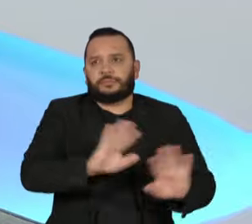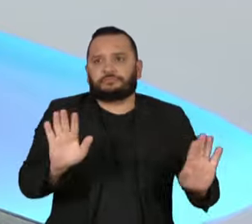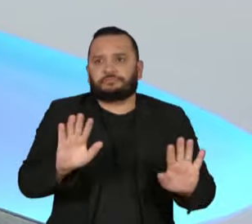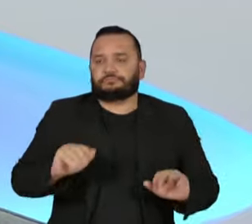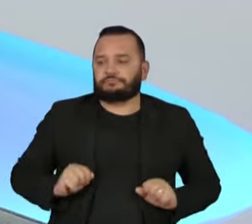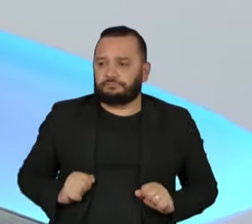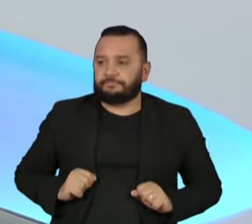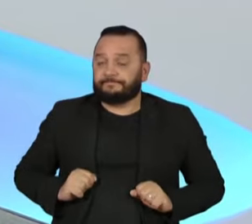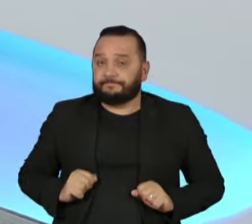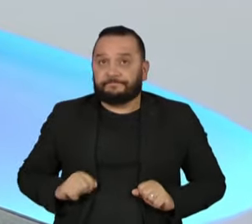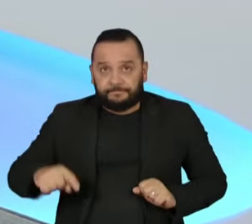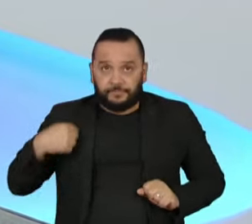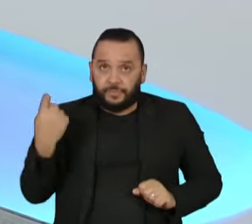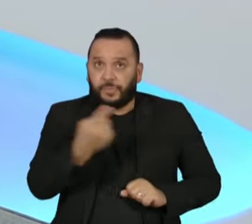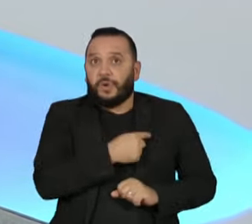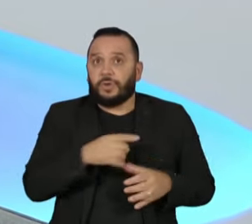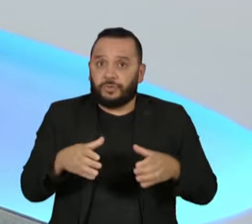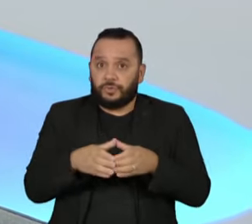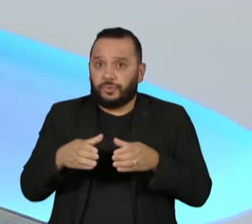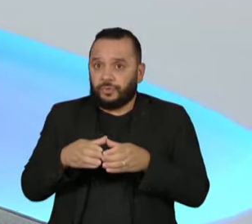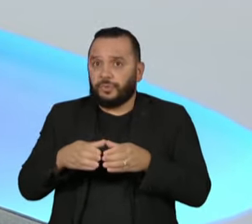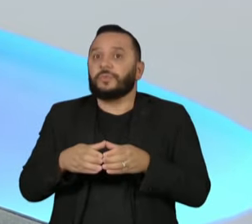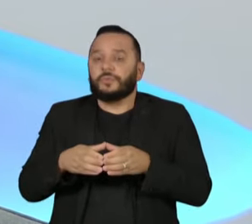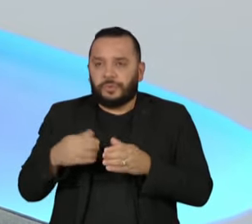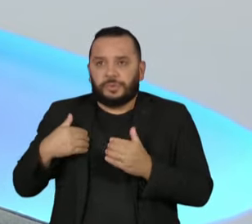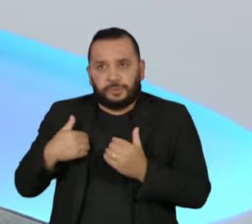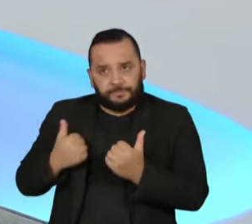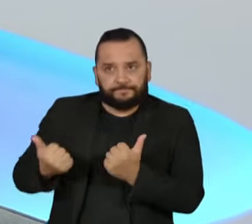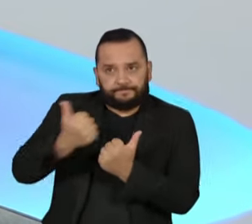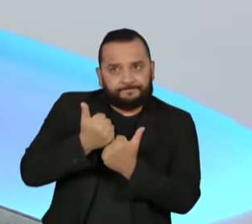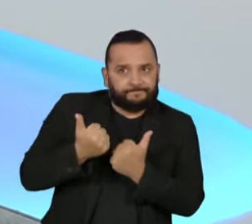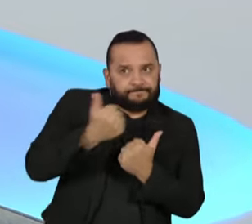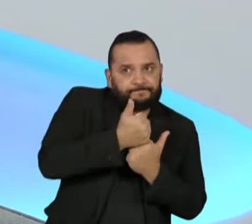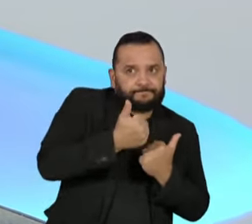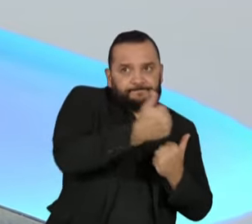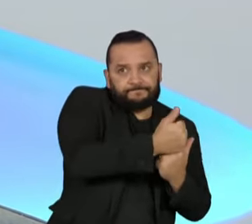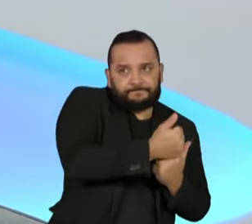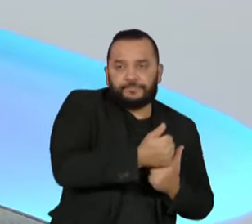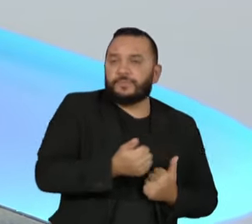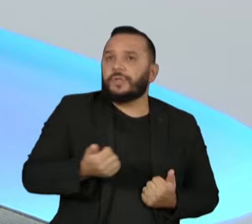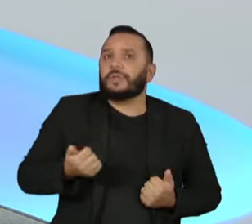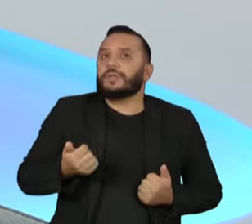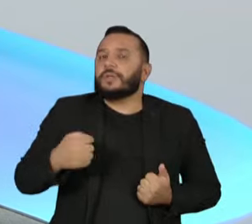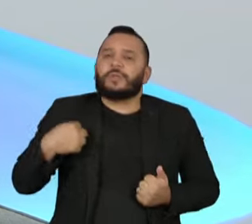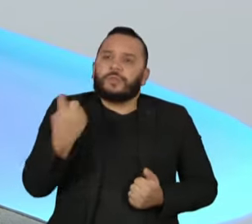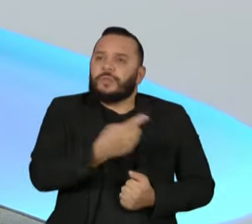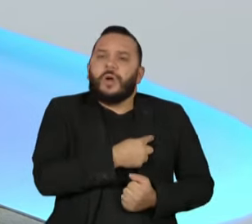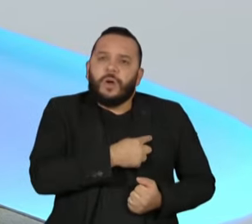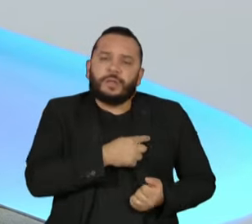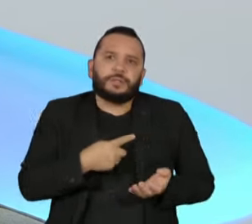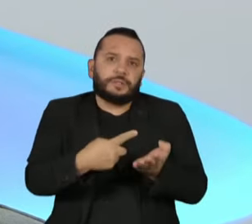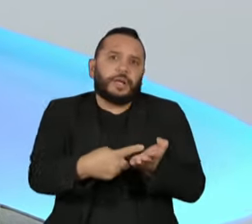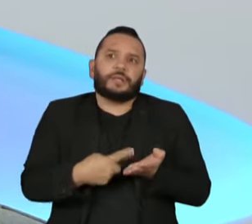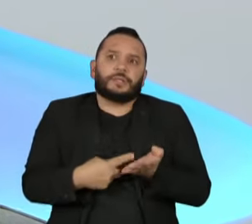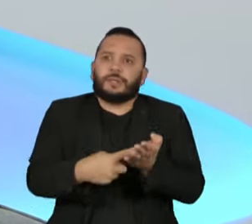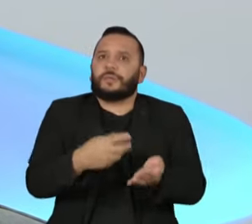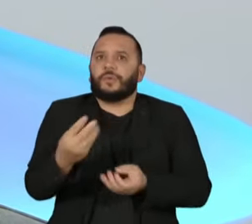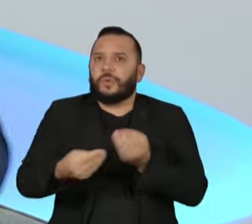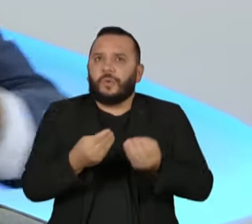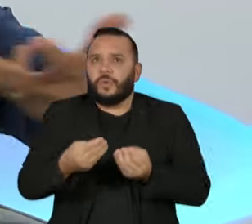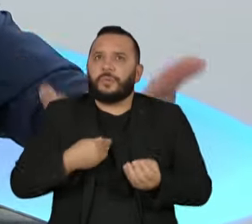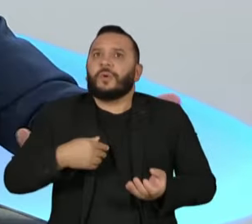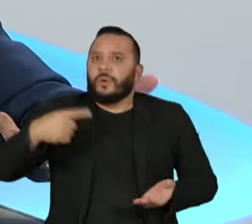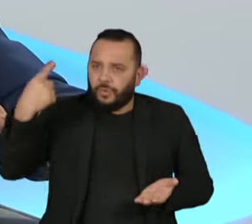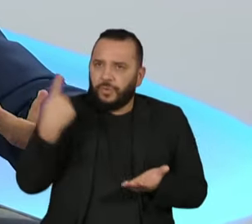nós, da equipe da transição, estamos tratando? Que a gente tenha, nesse compromisso de